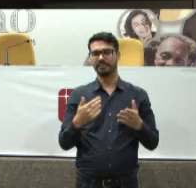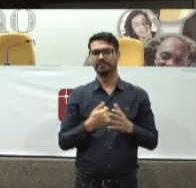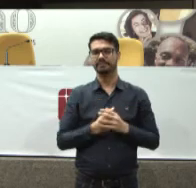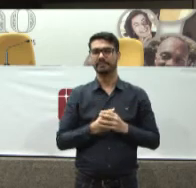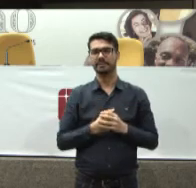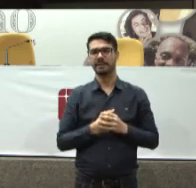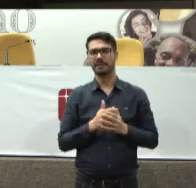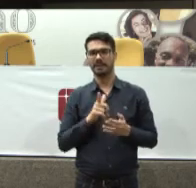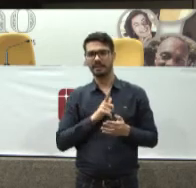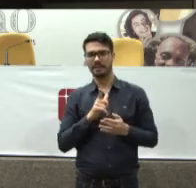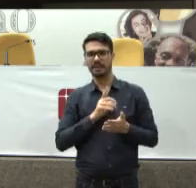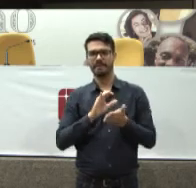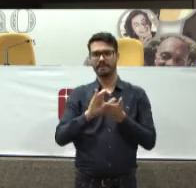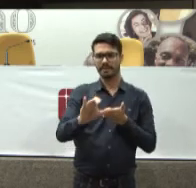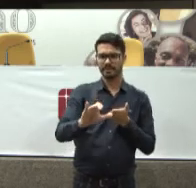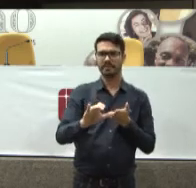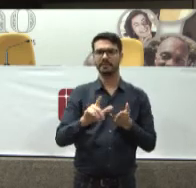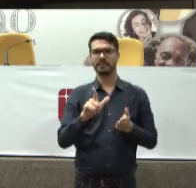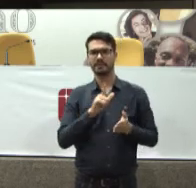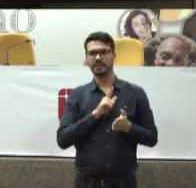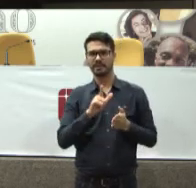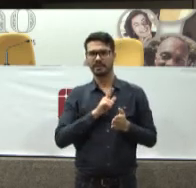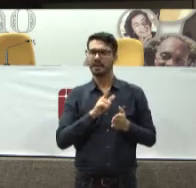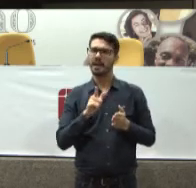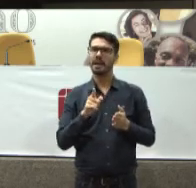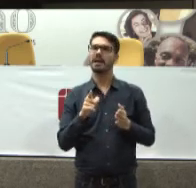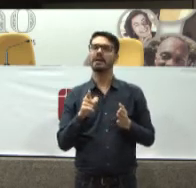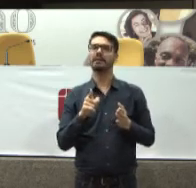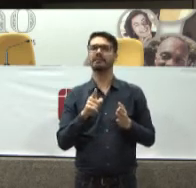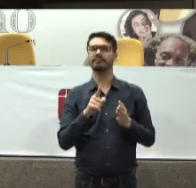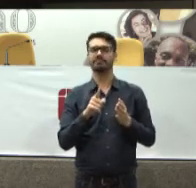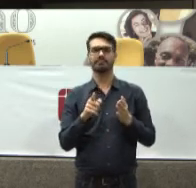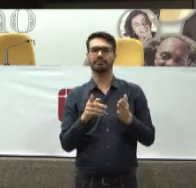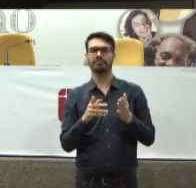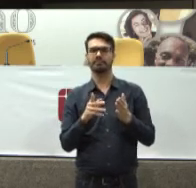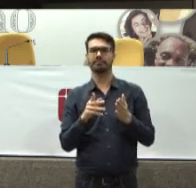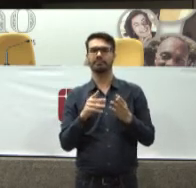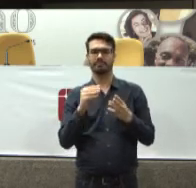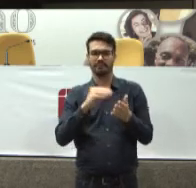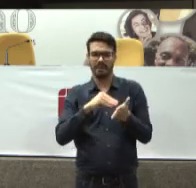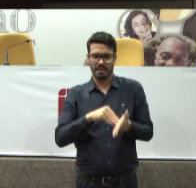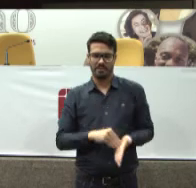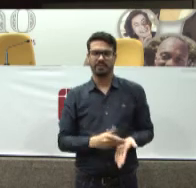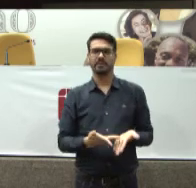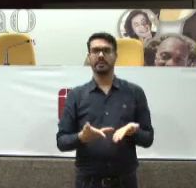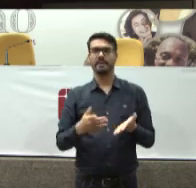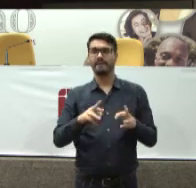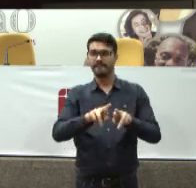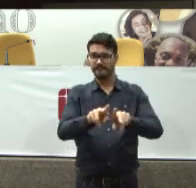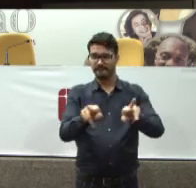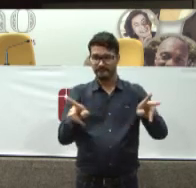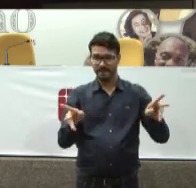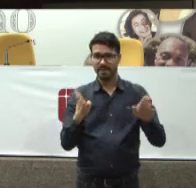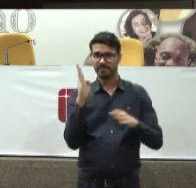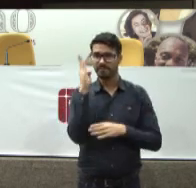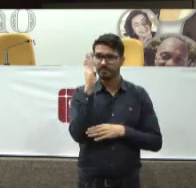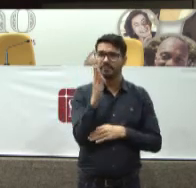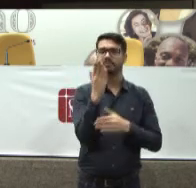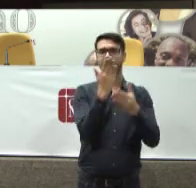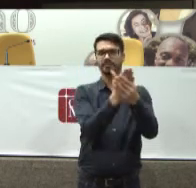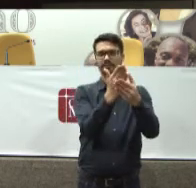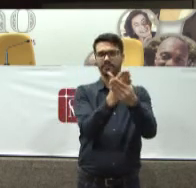Tem o desfinanciamento Tem a desregulação E tem a judicialização Vários fatores Estão estruturando o SUS Mas a gente mira Na